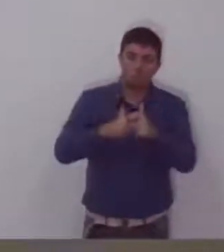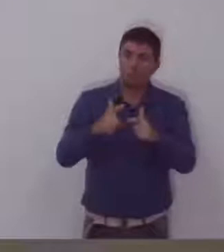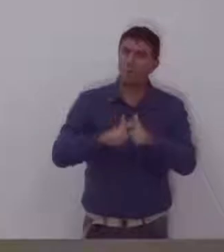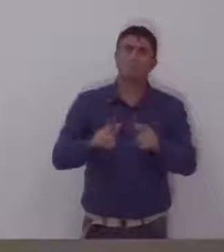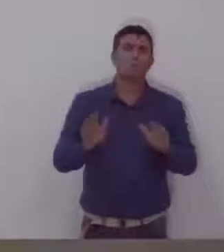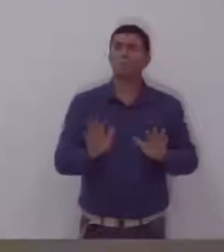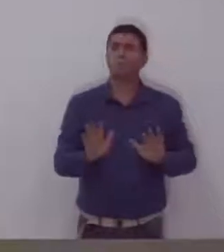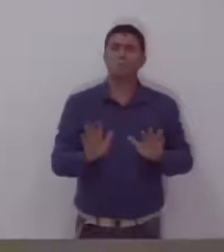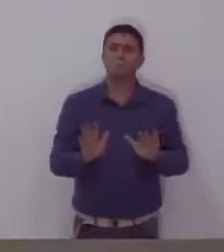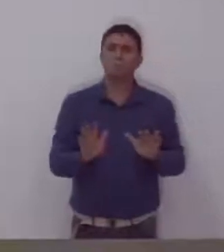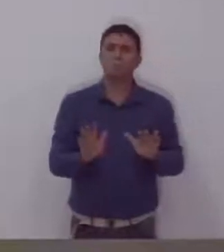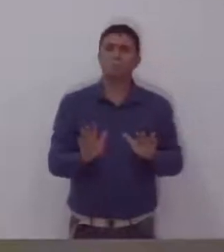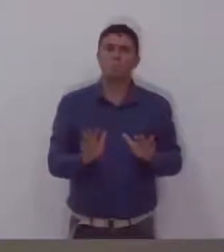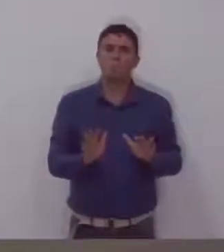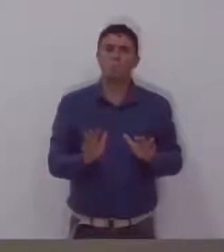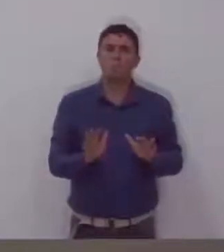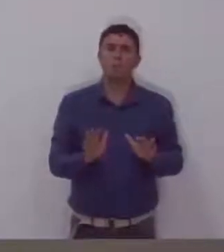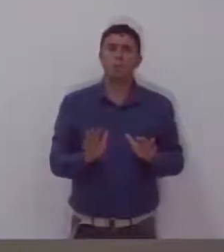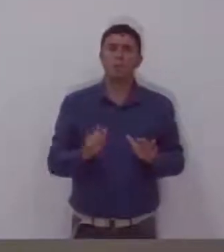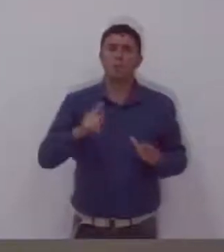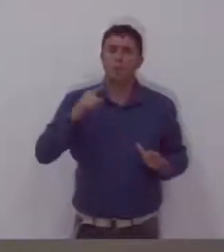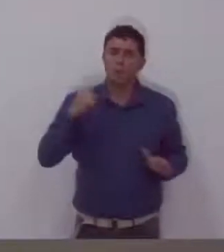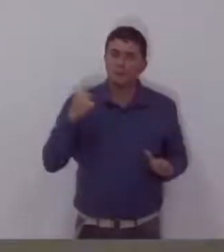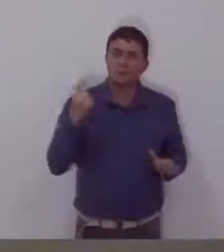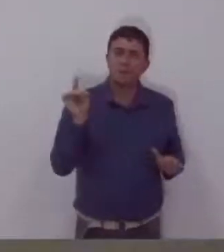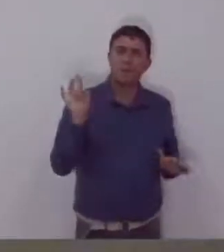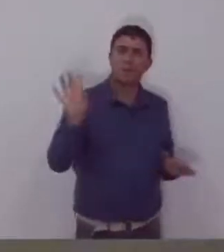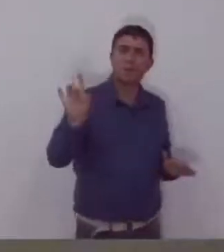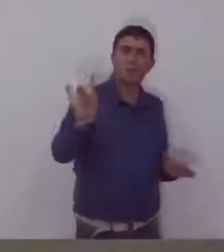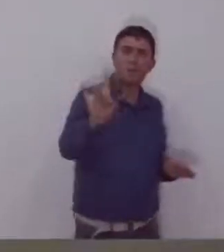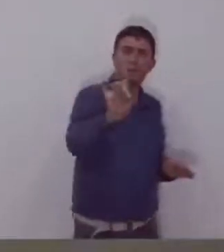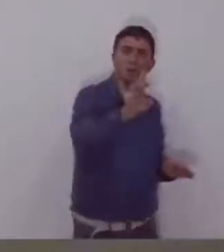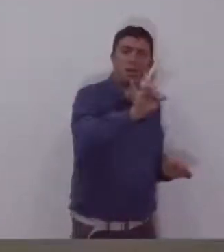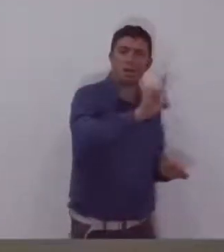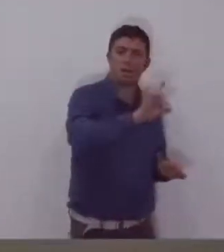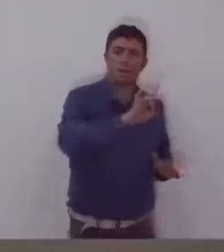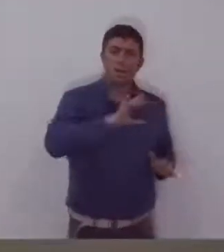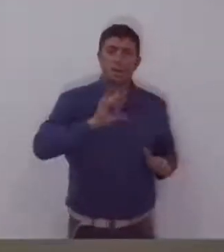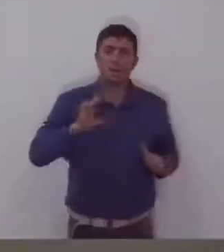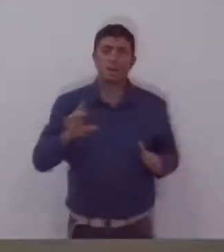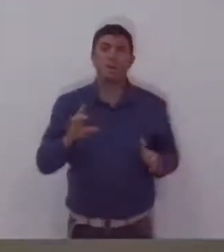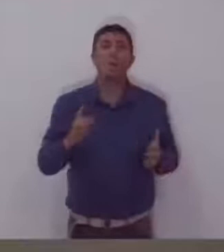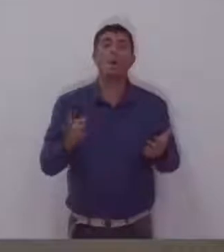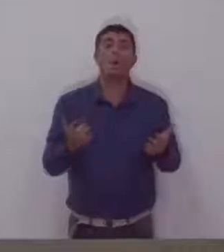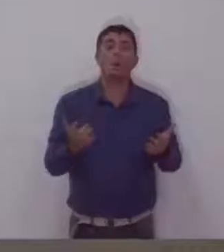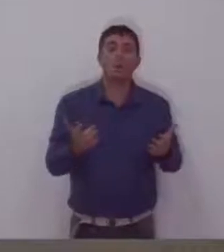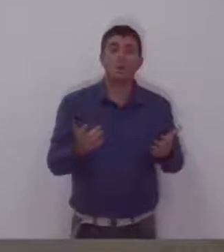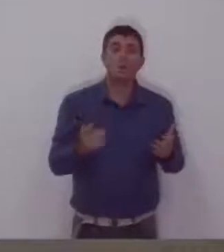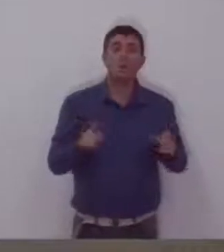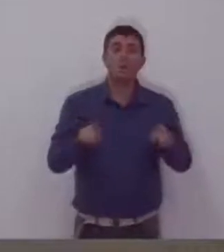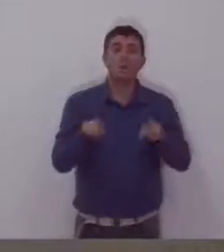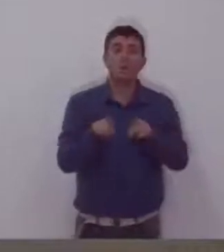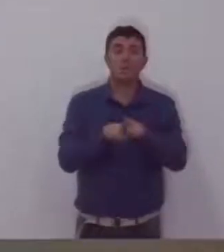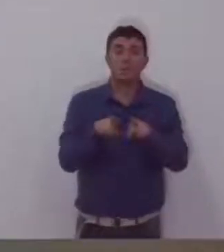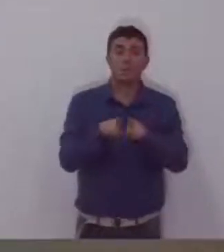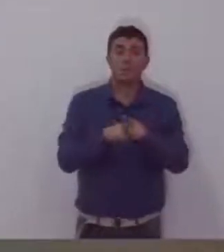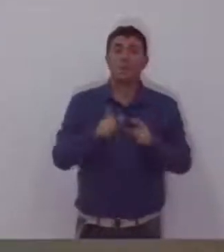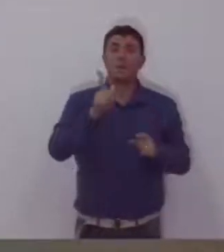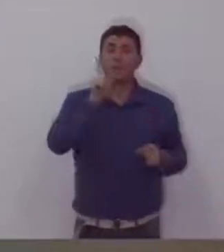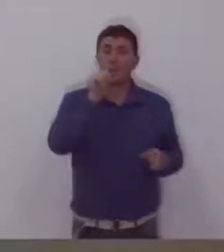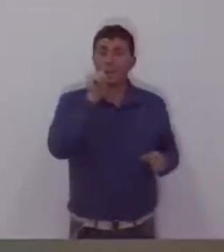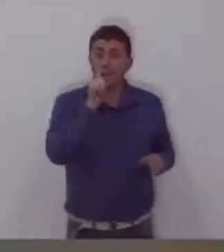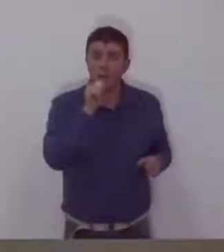A gente está observando que, cada vez mais, o volume de água, eu nem digo de chuva, mas de água está